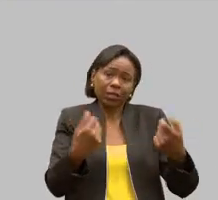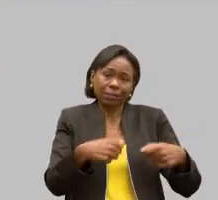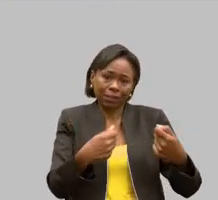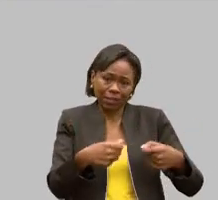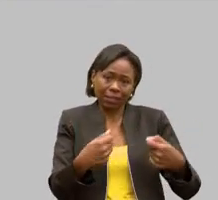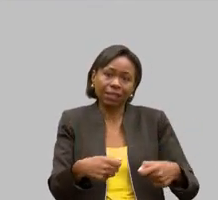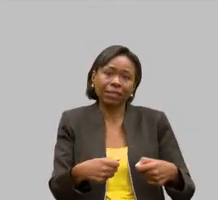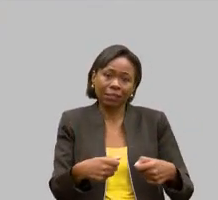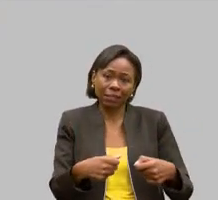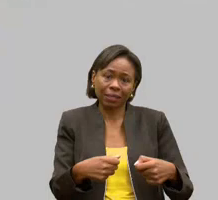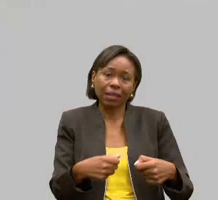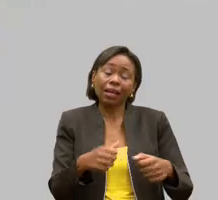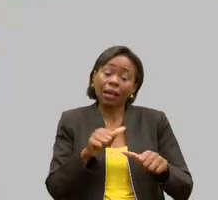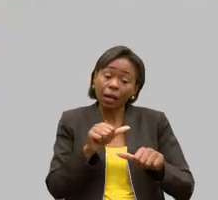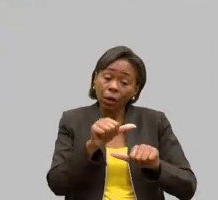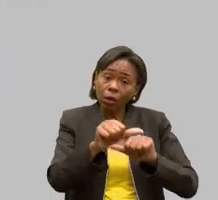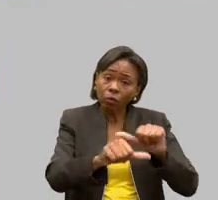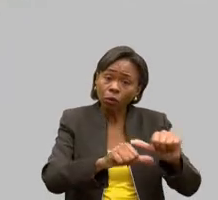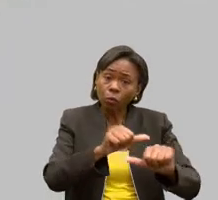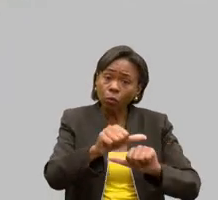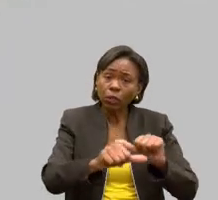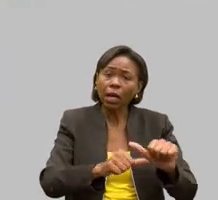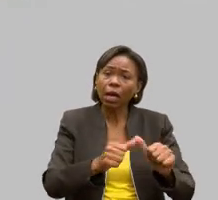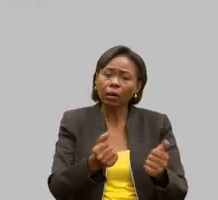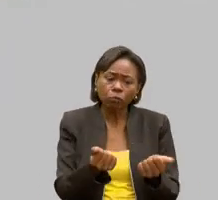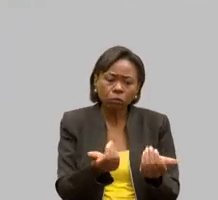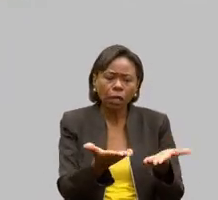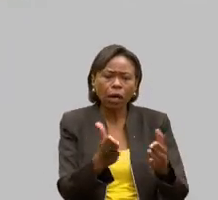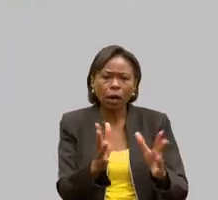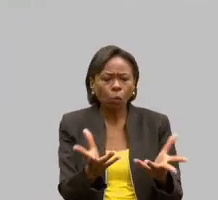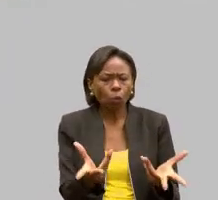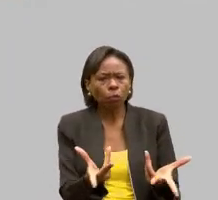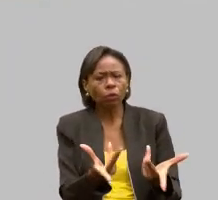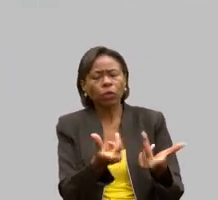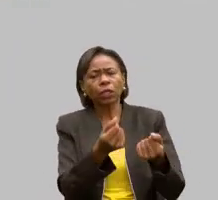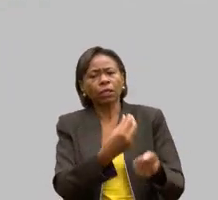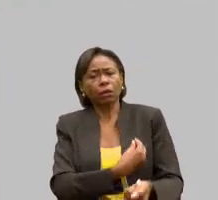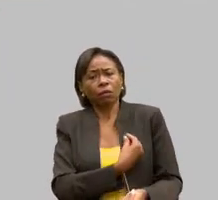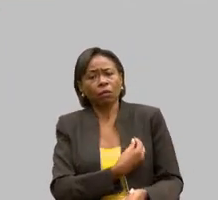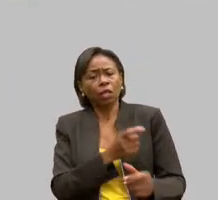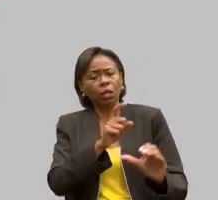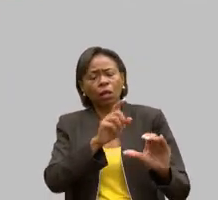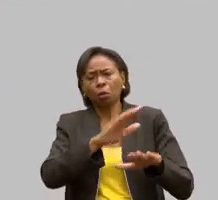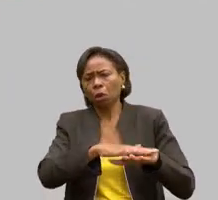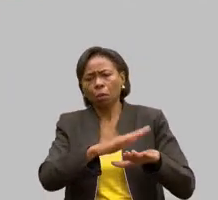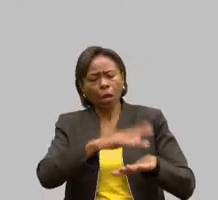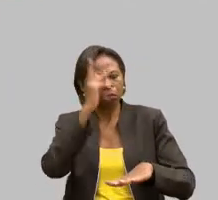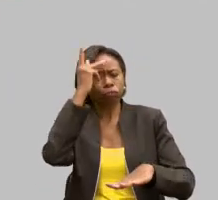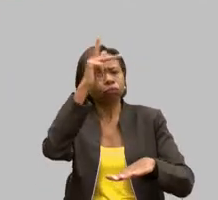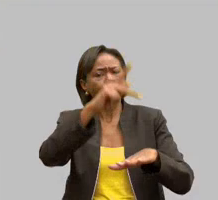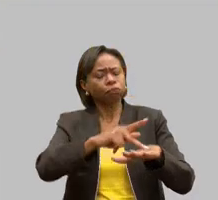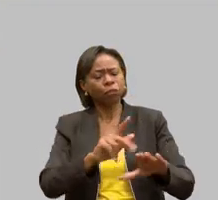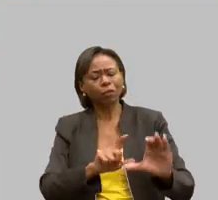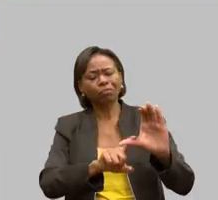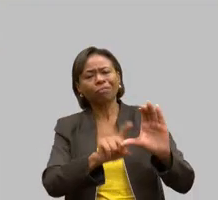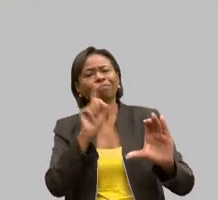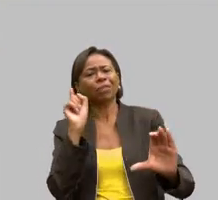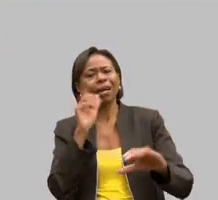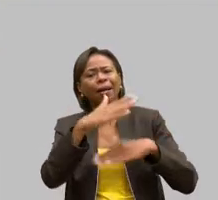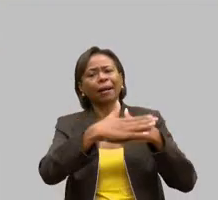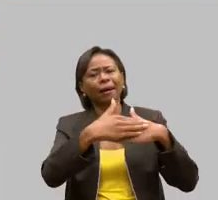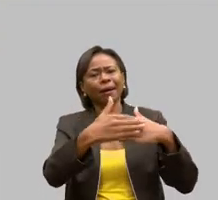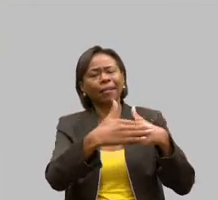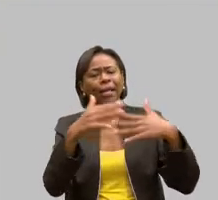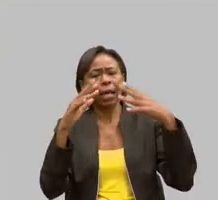eu vou dar qualidade de vida, dar autonomia, dependência, às vezes, ter um carinho, uma atenção àquela pessoa. Às eu tenho que parar